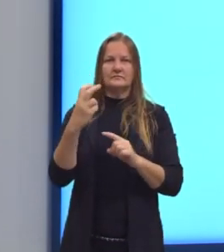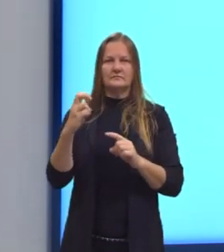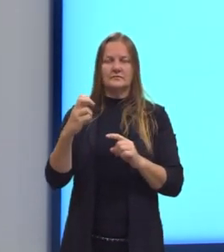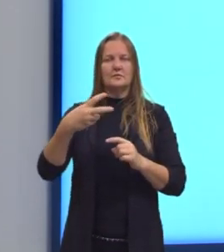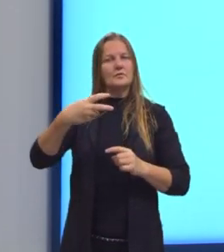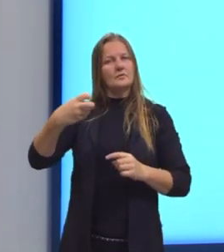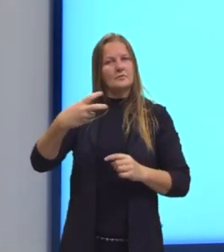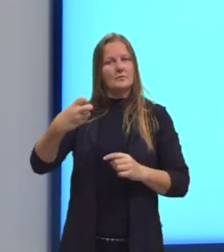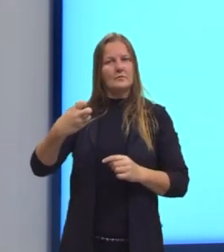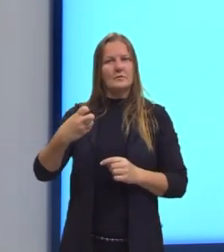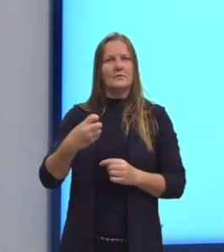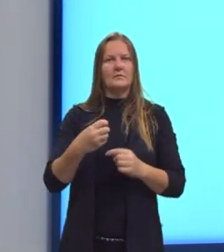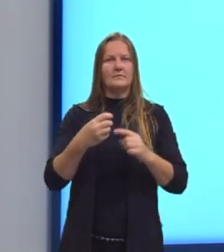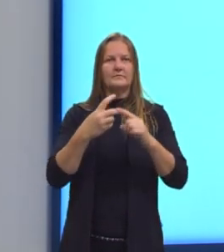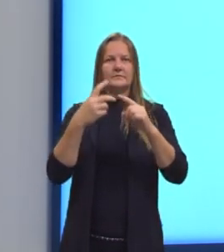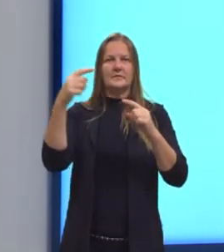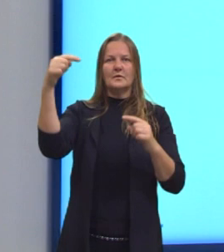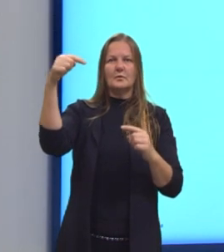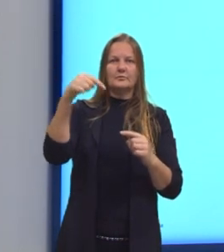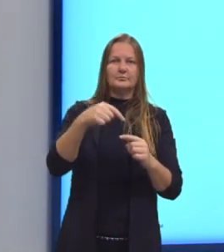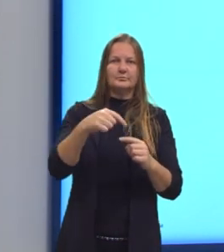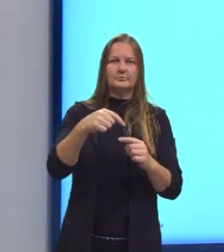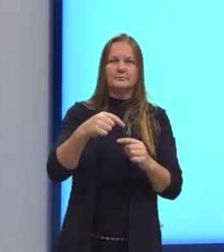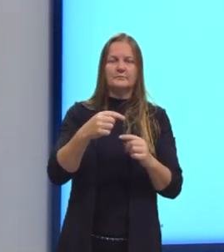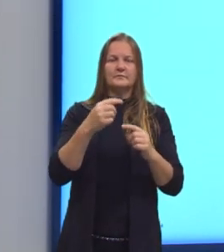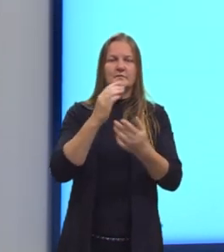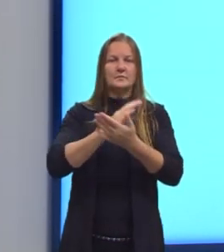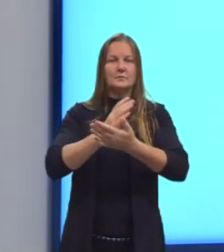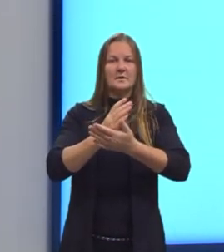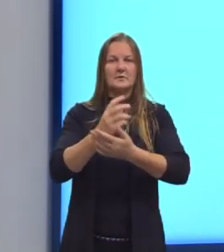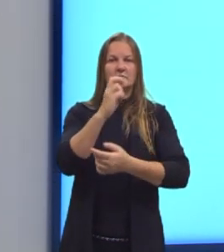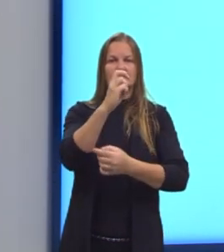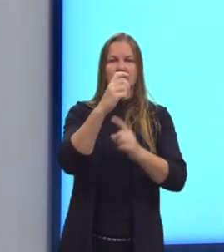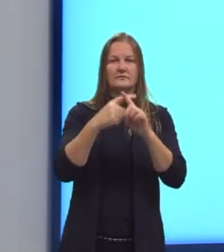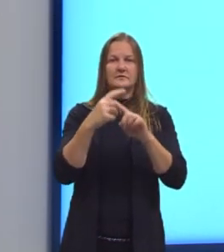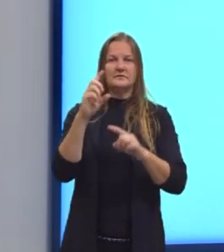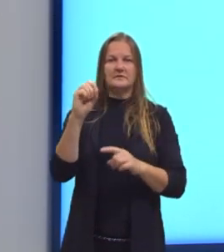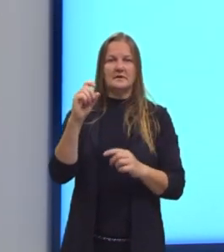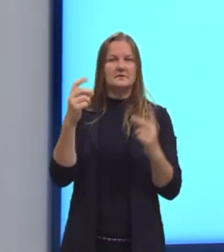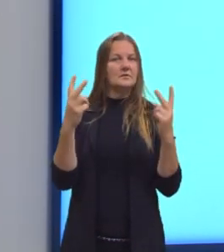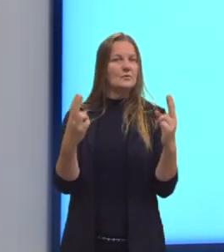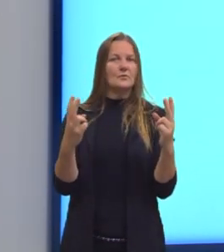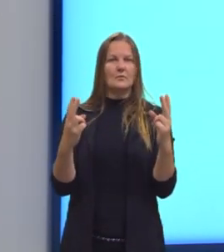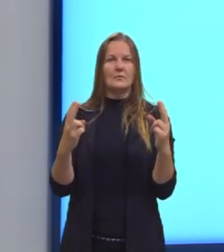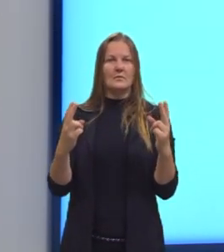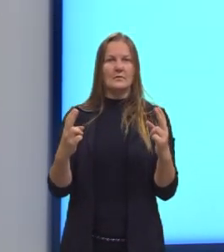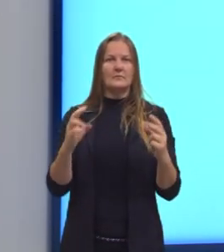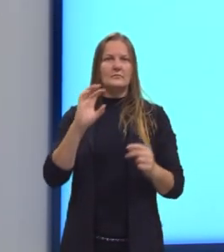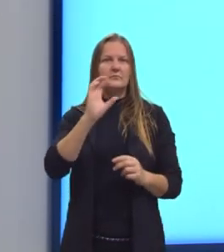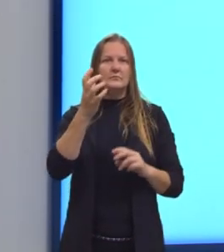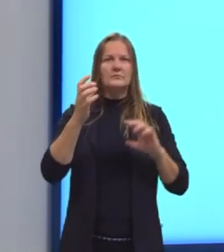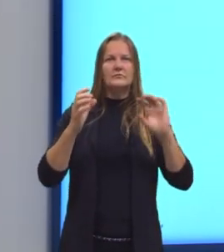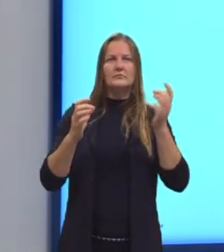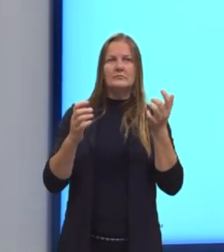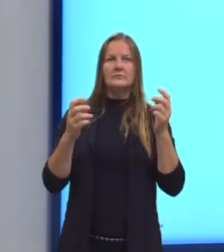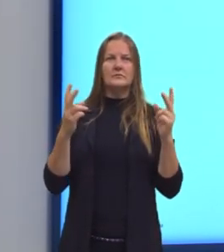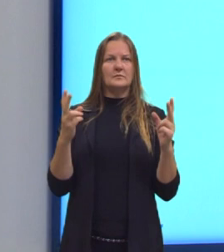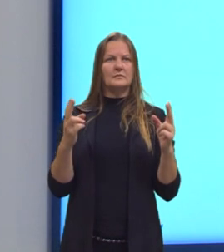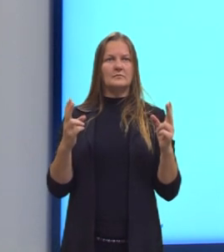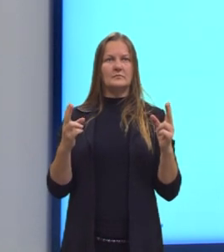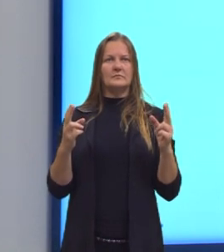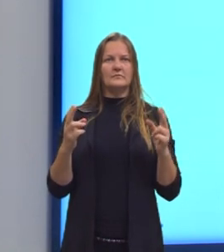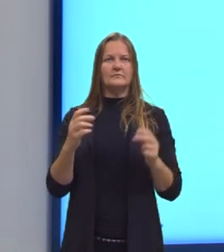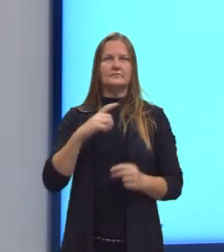é igual ao produto dos meios, 5 vezes 10. Resolvendo essas duas multiplicações, nós